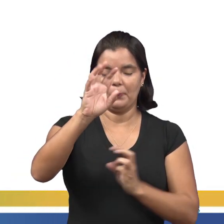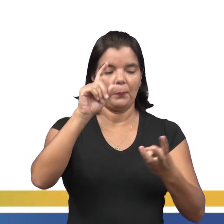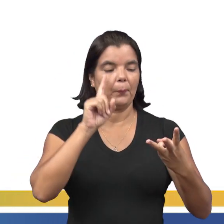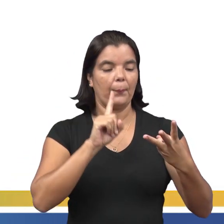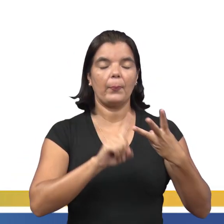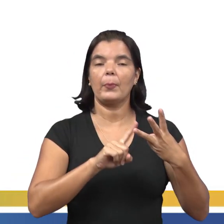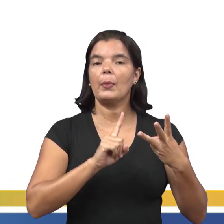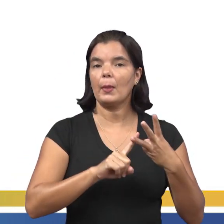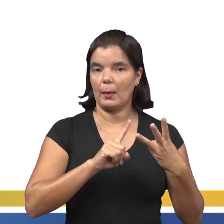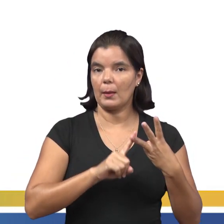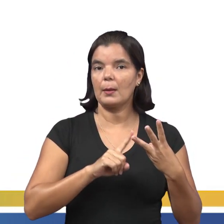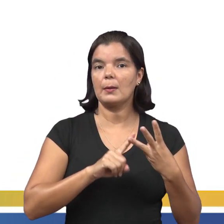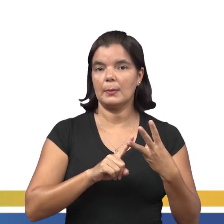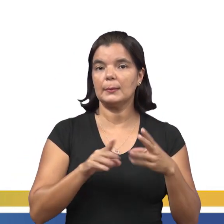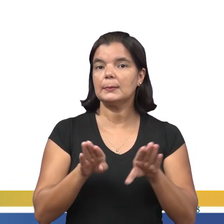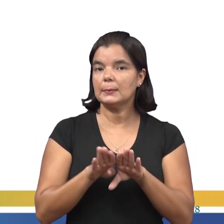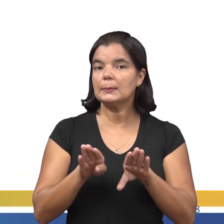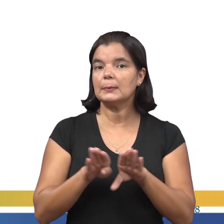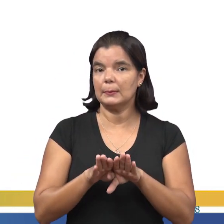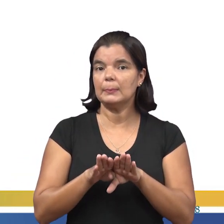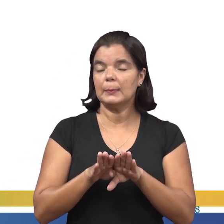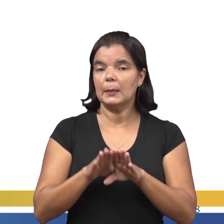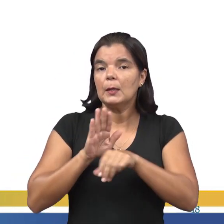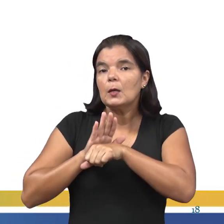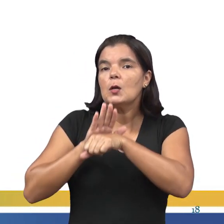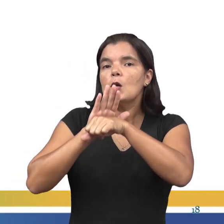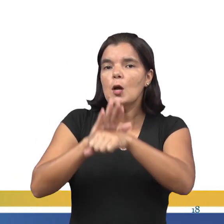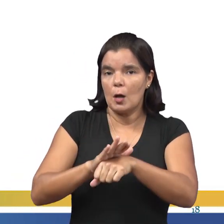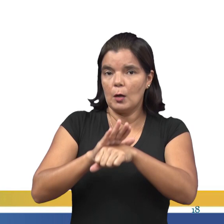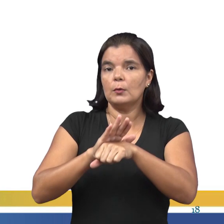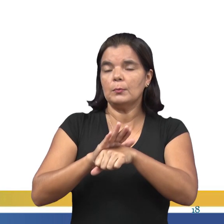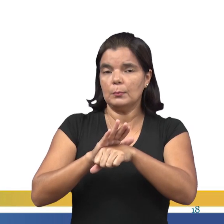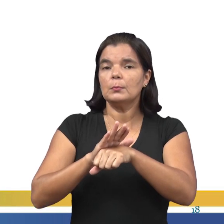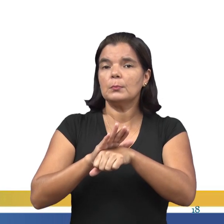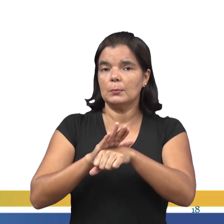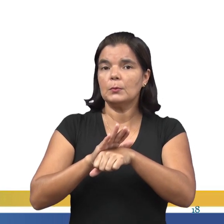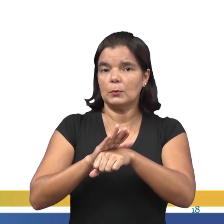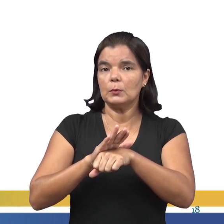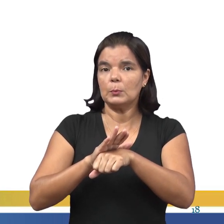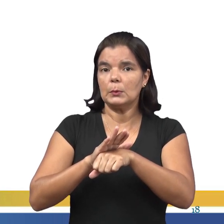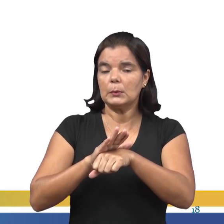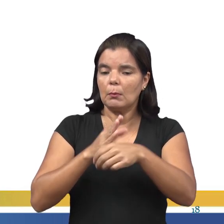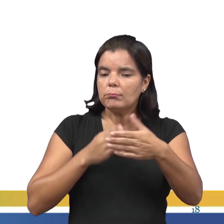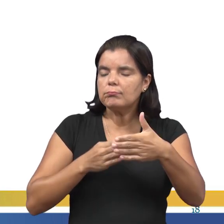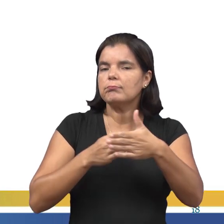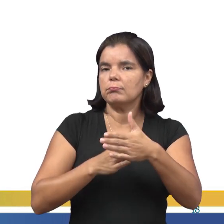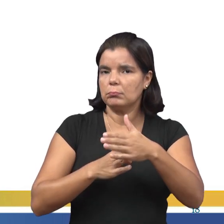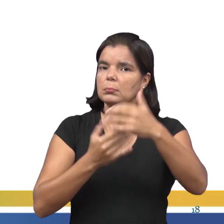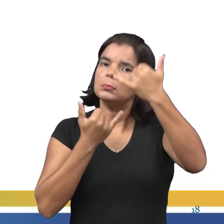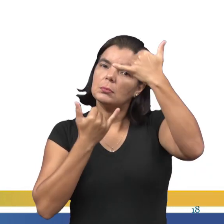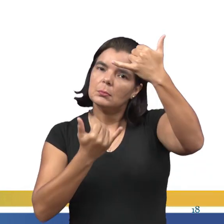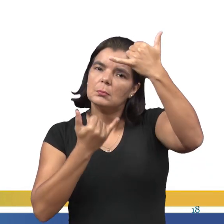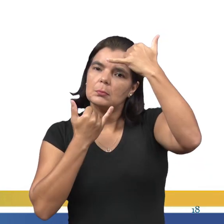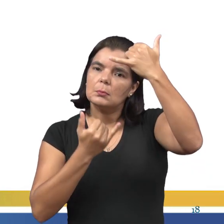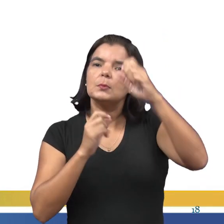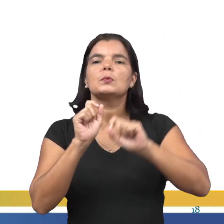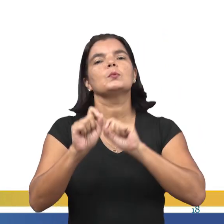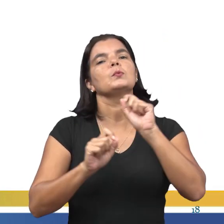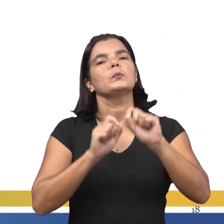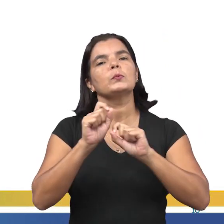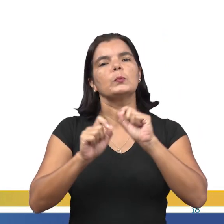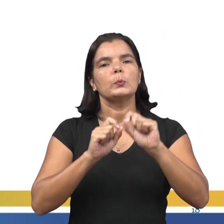o último aspecto que contribuiu para os critérios delimitados pelo IBGE foram